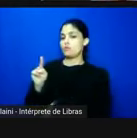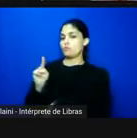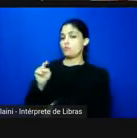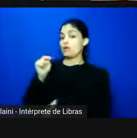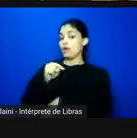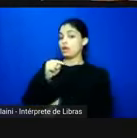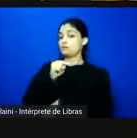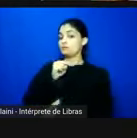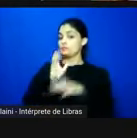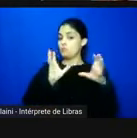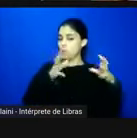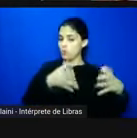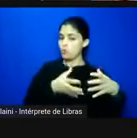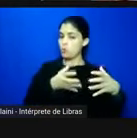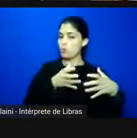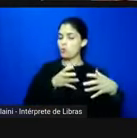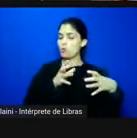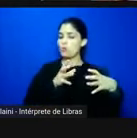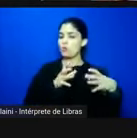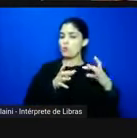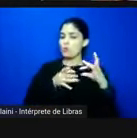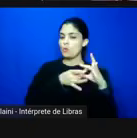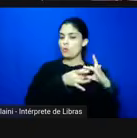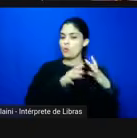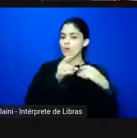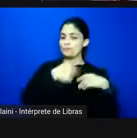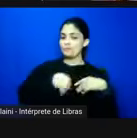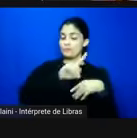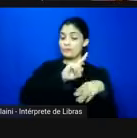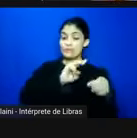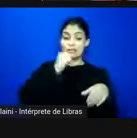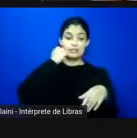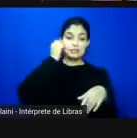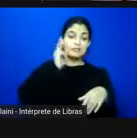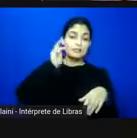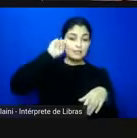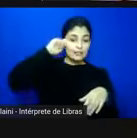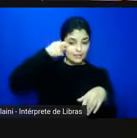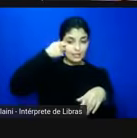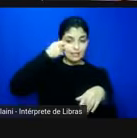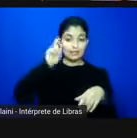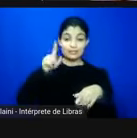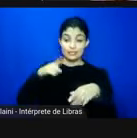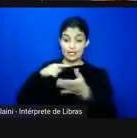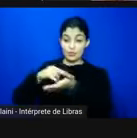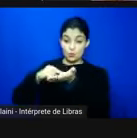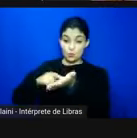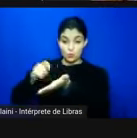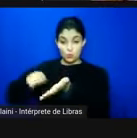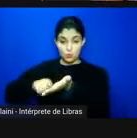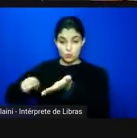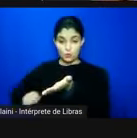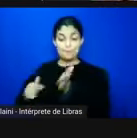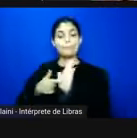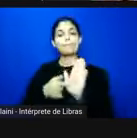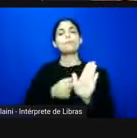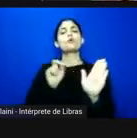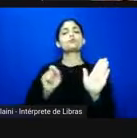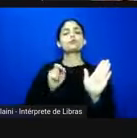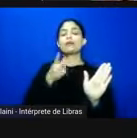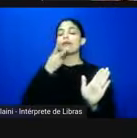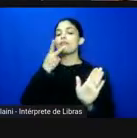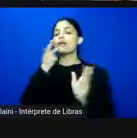negra que são verificadas nesses documentos demonstram que falar de Santa Maria não é